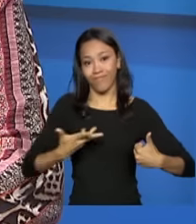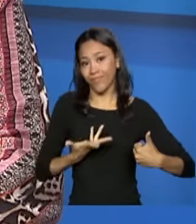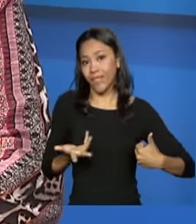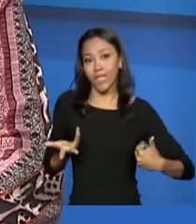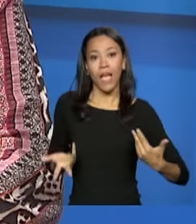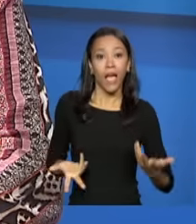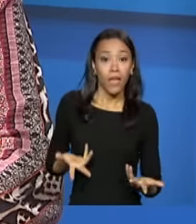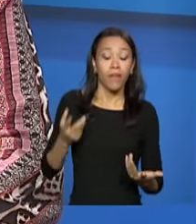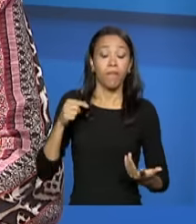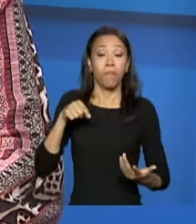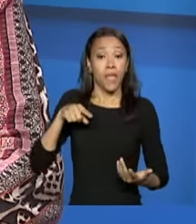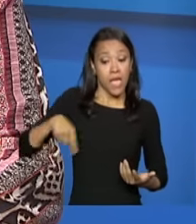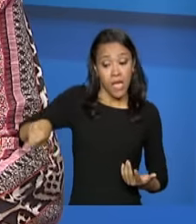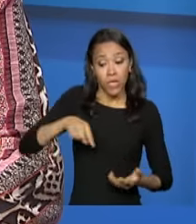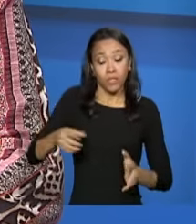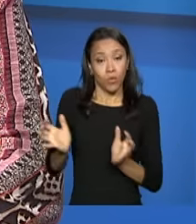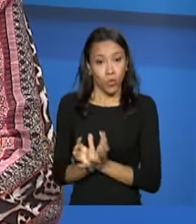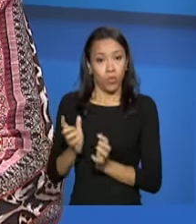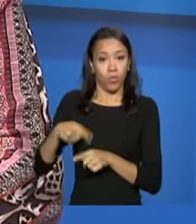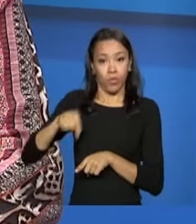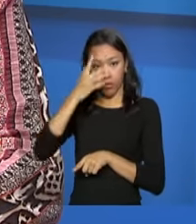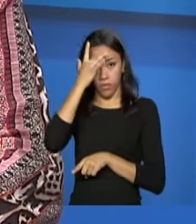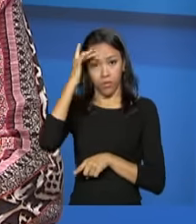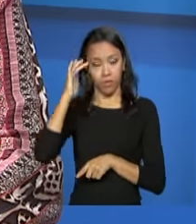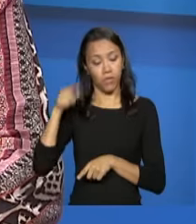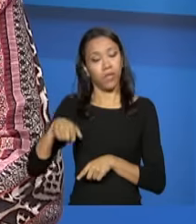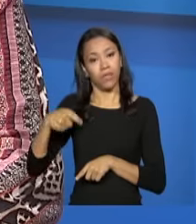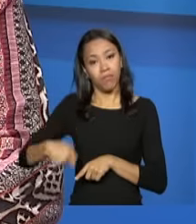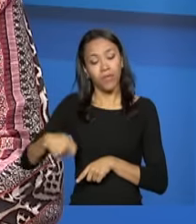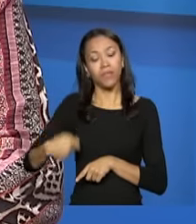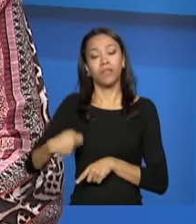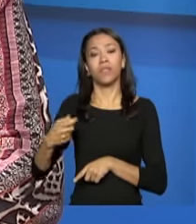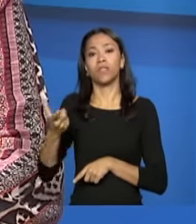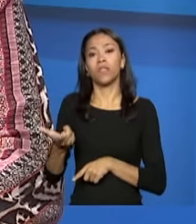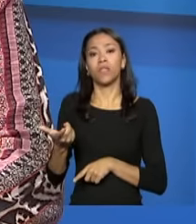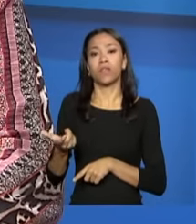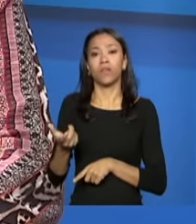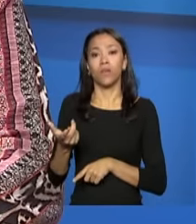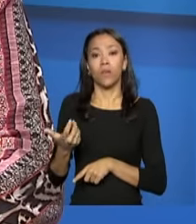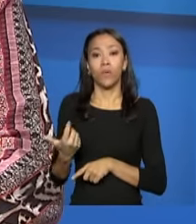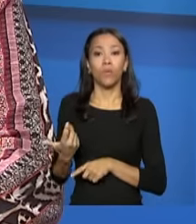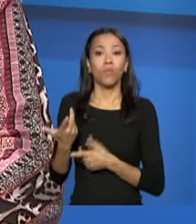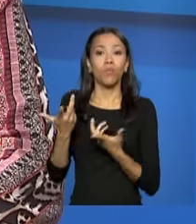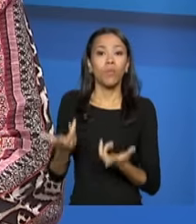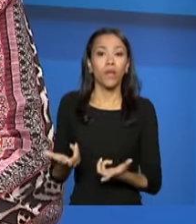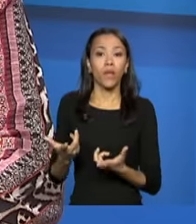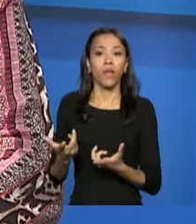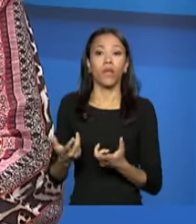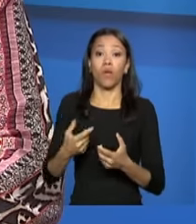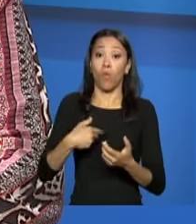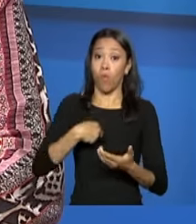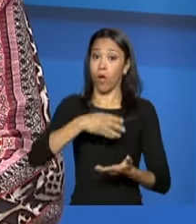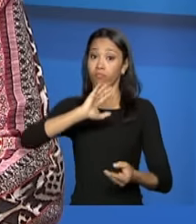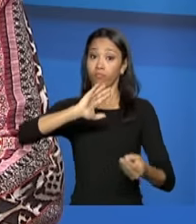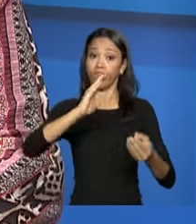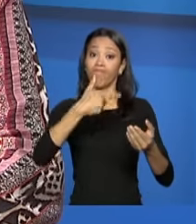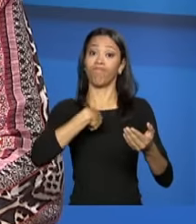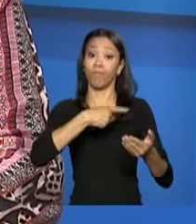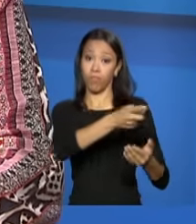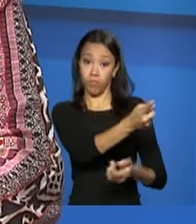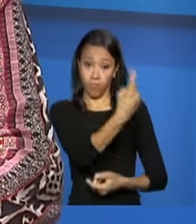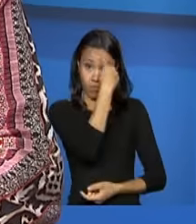E esse público, ele pede, ele exige para o acolhimento uma determinação judicial. Não é